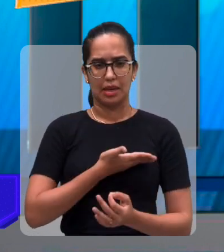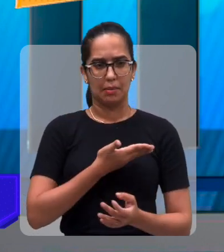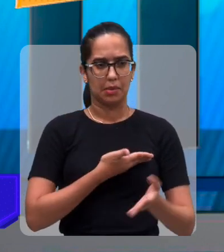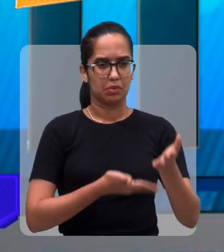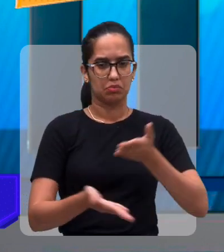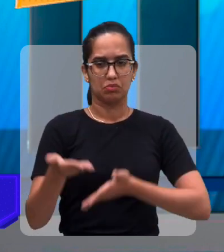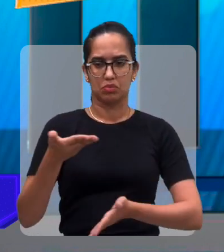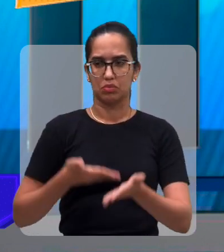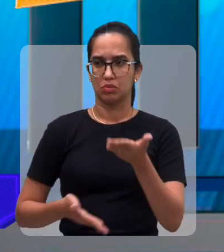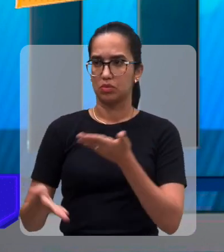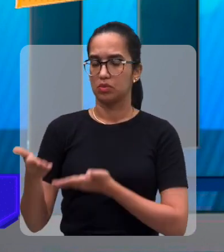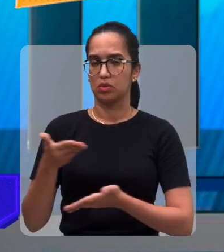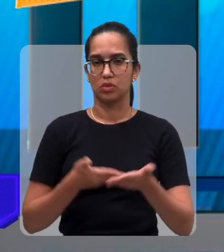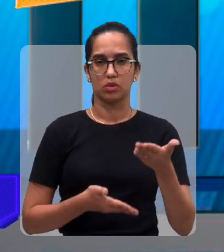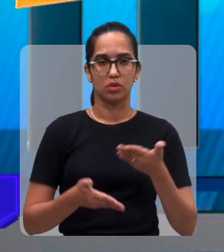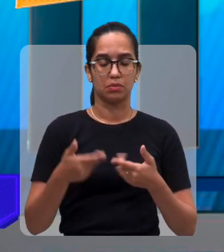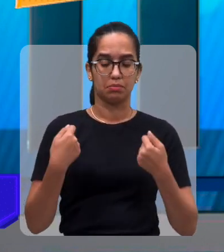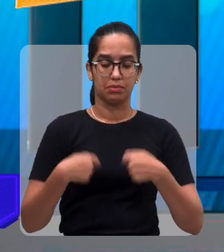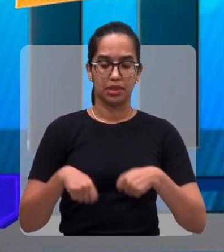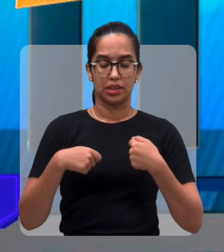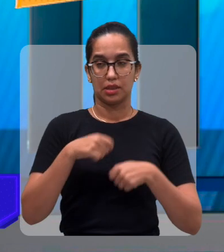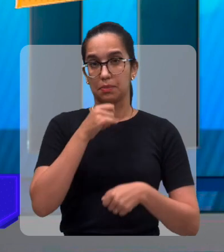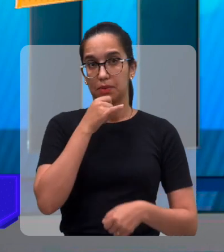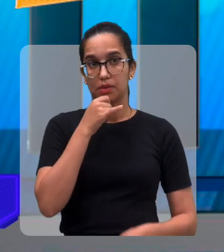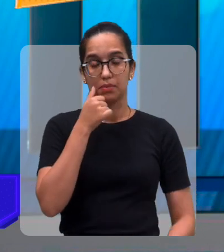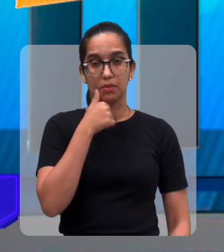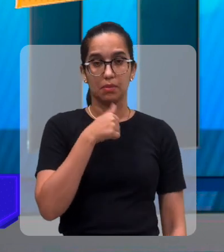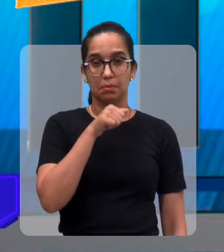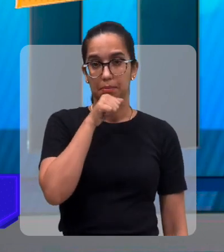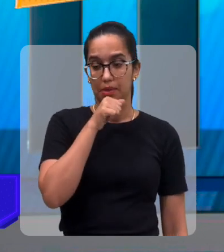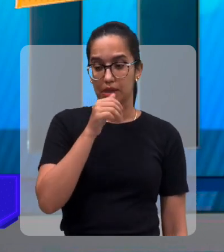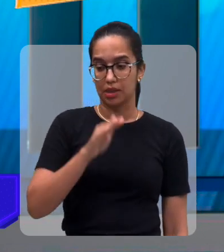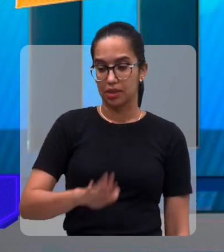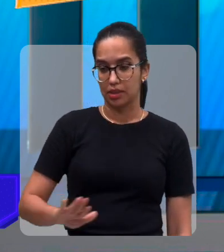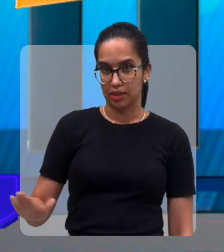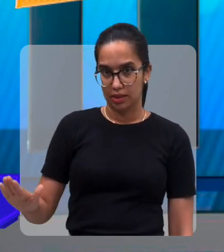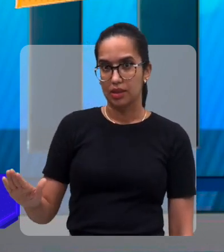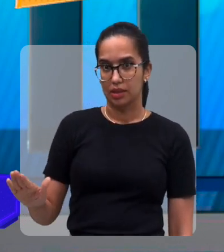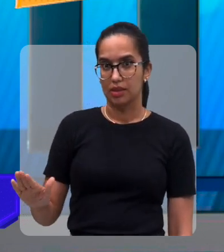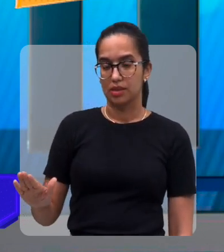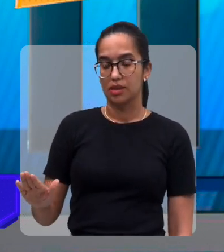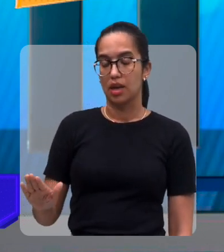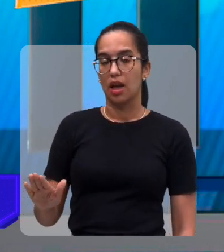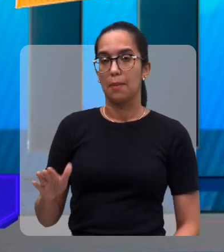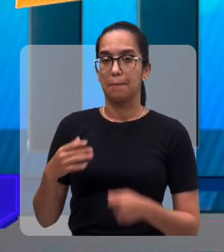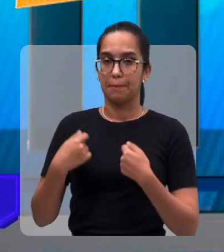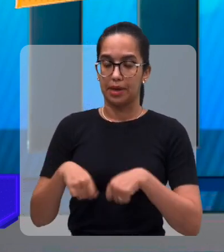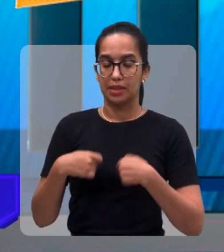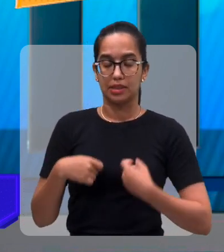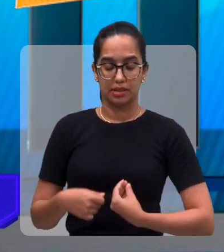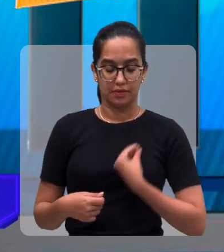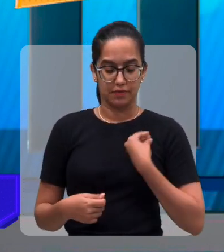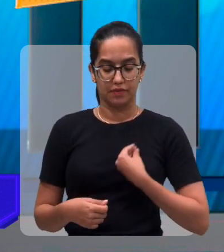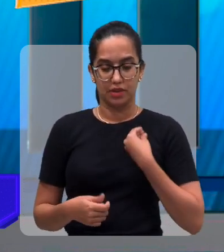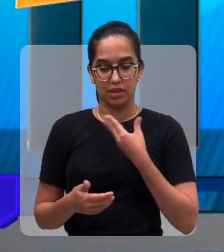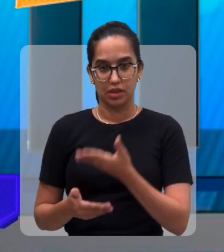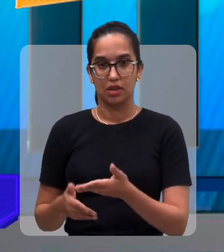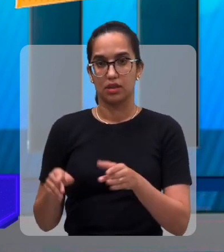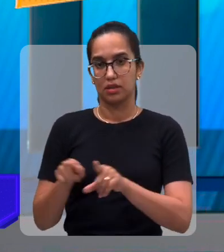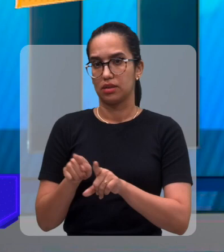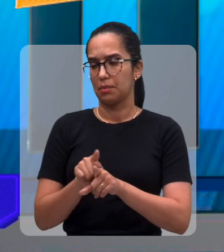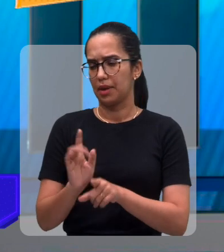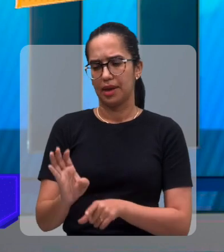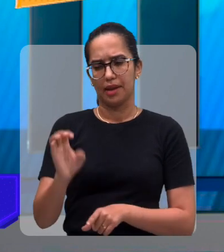né? É necessário que a mãe, por exemplo, da criança que queira tocar, esteja lá com a gente, até para